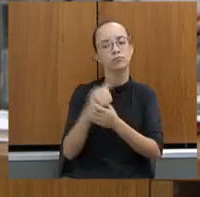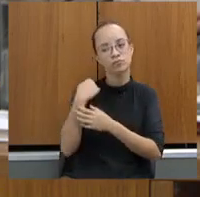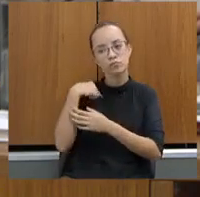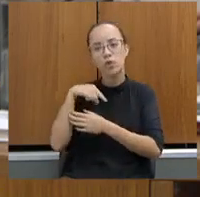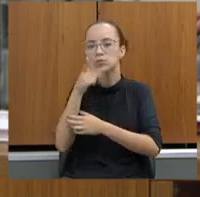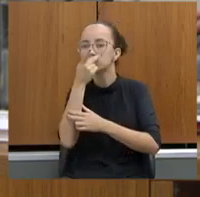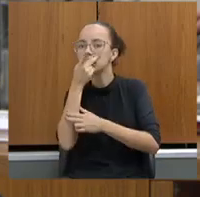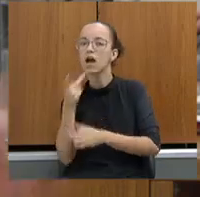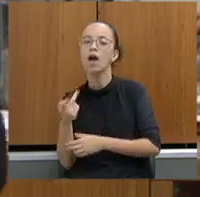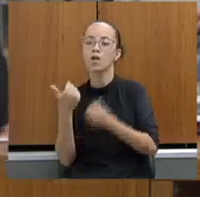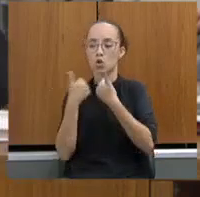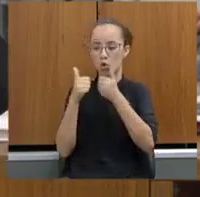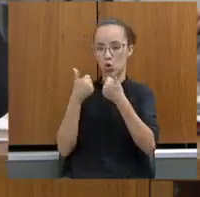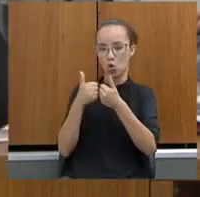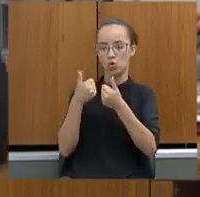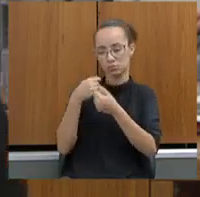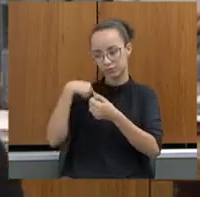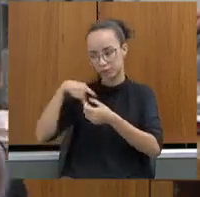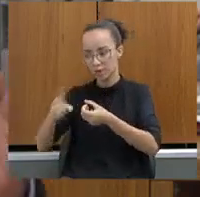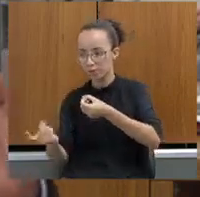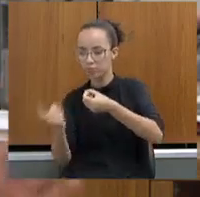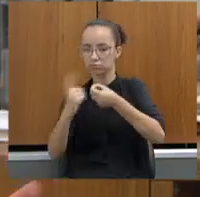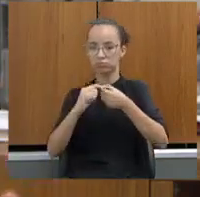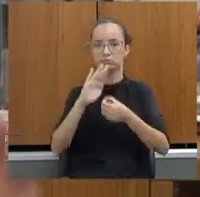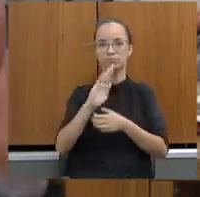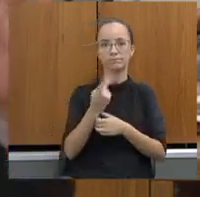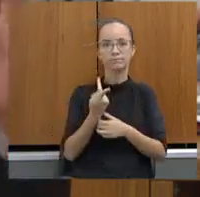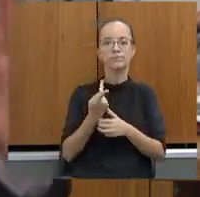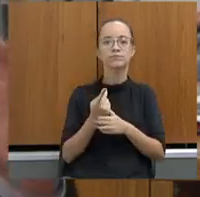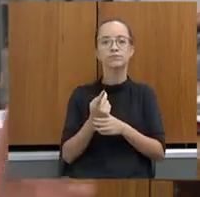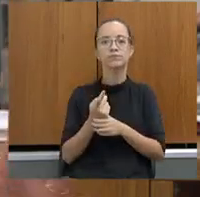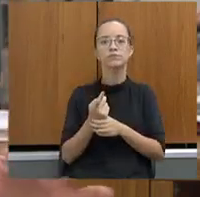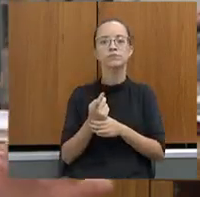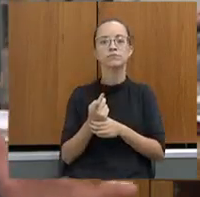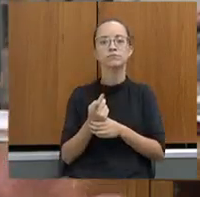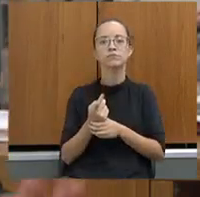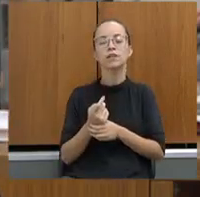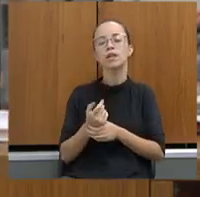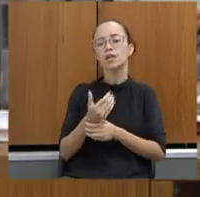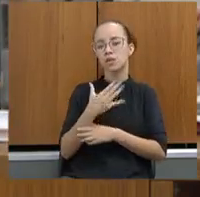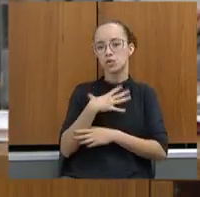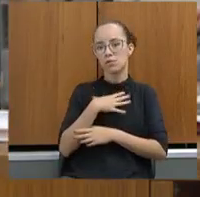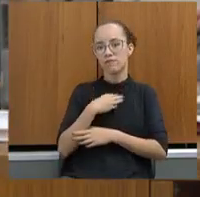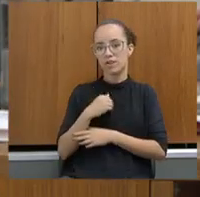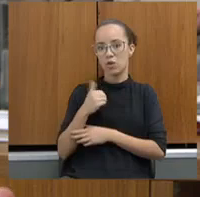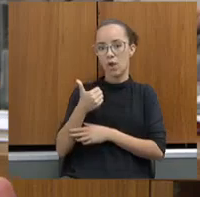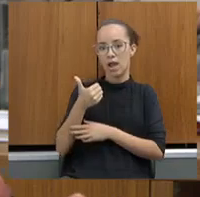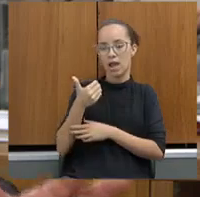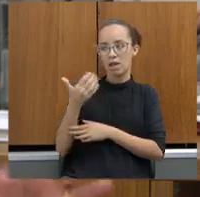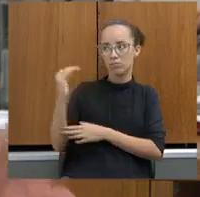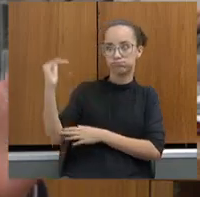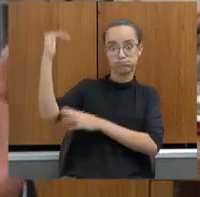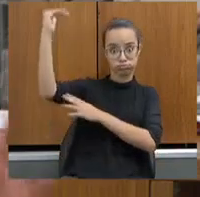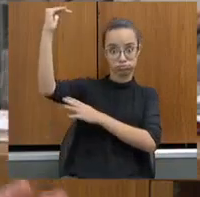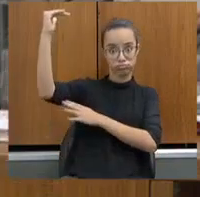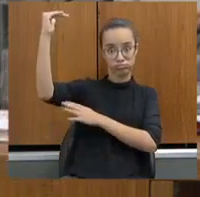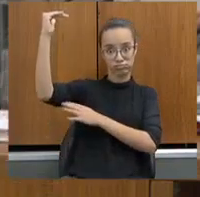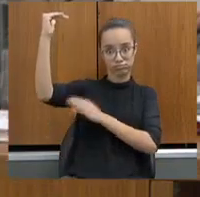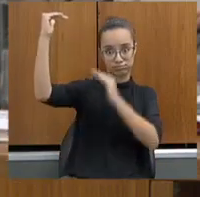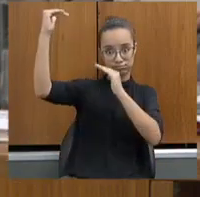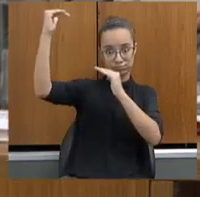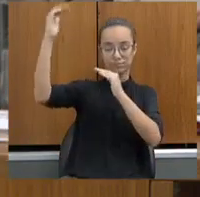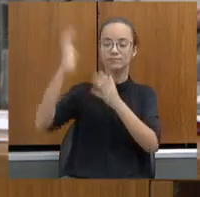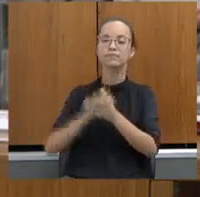fomos pegar um ônibus para voltar para Belo Horizonte. Eu estou assim, ele é 10 centímetros maior do que eu, meu filho. e foi levar a na